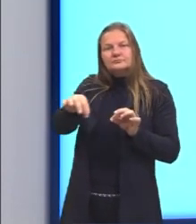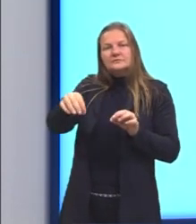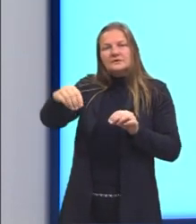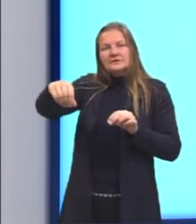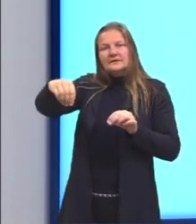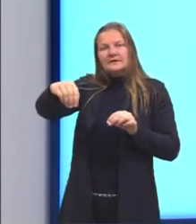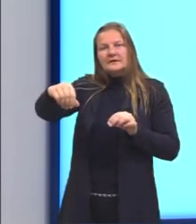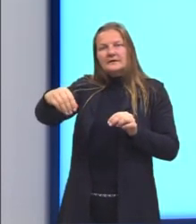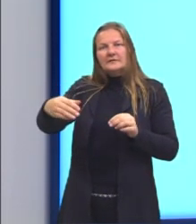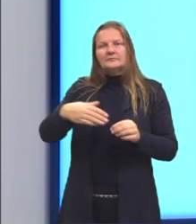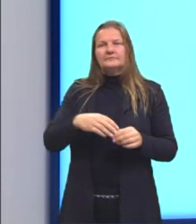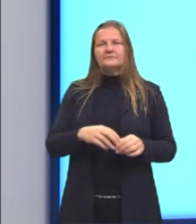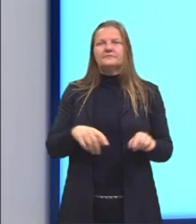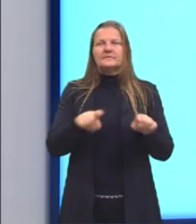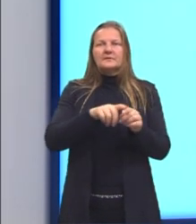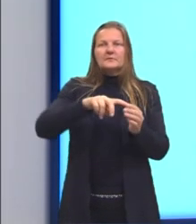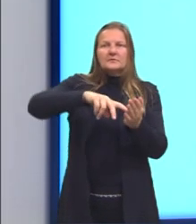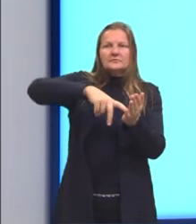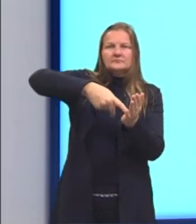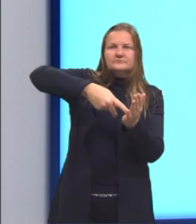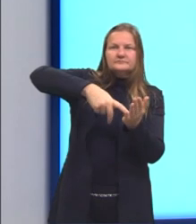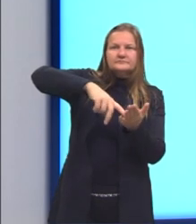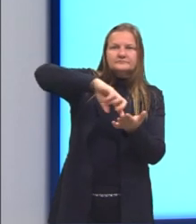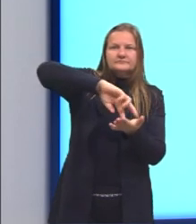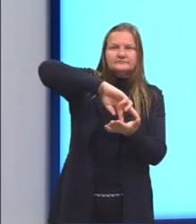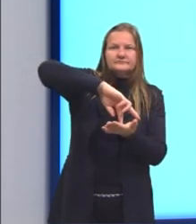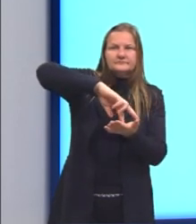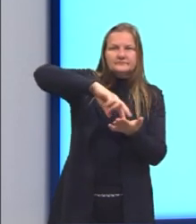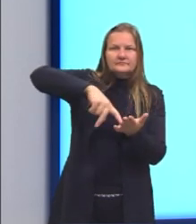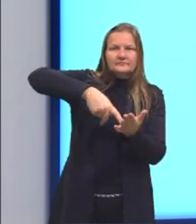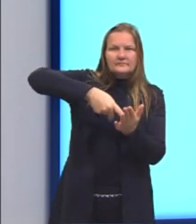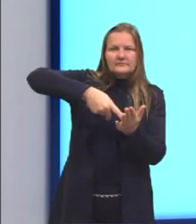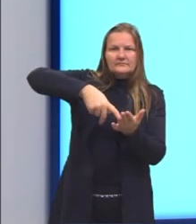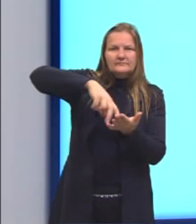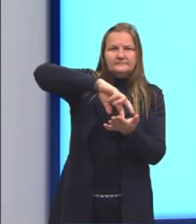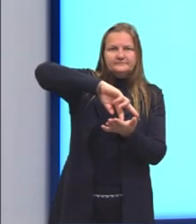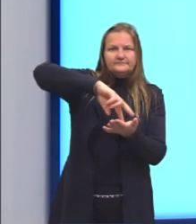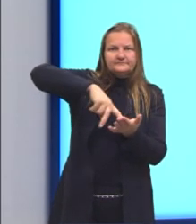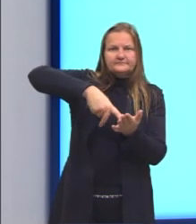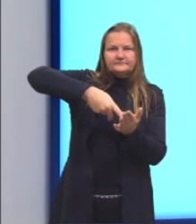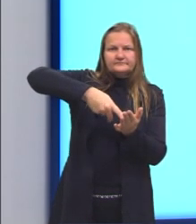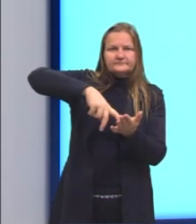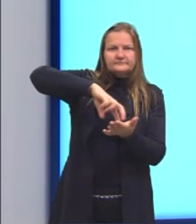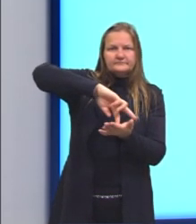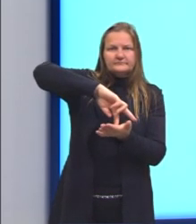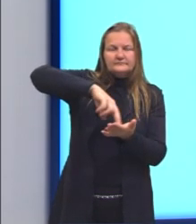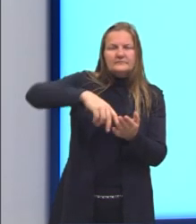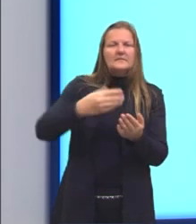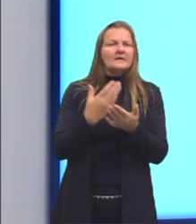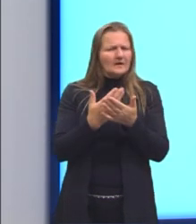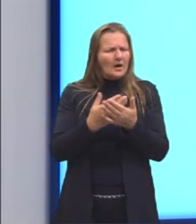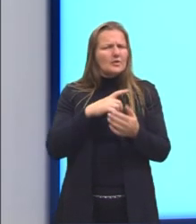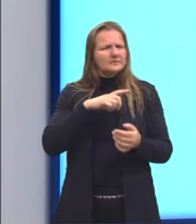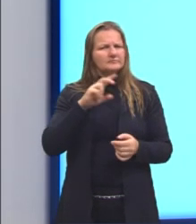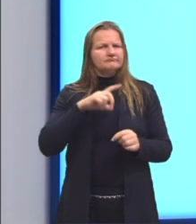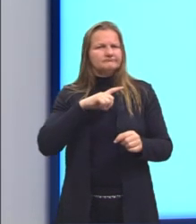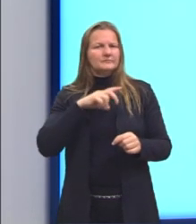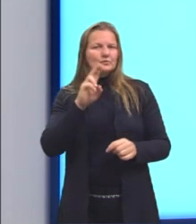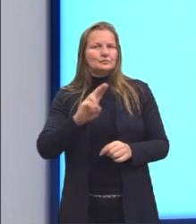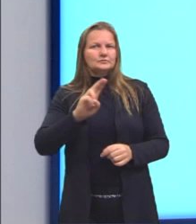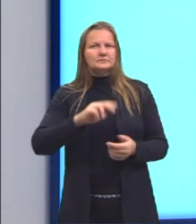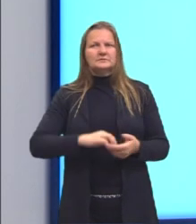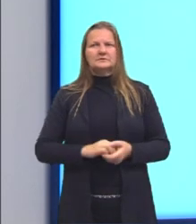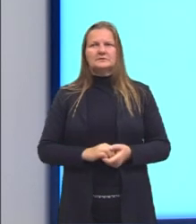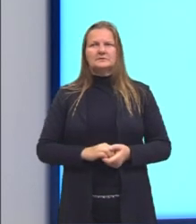Terra. O transferidor, que nós conhecemos bastante, muito trabalhado em sala de aula, aqui nós